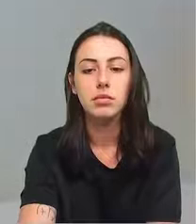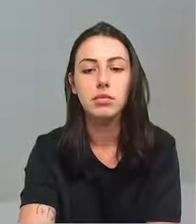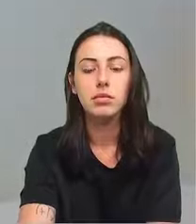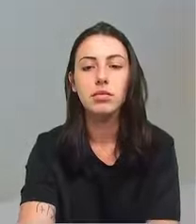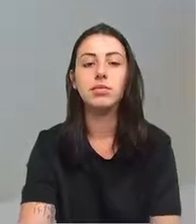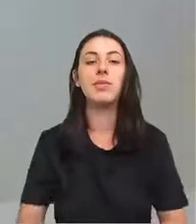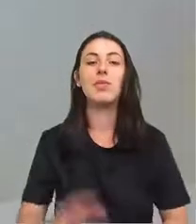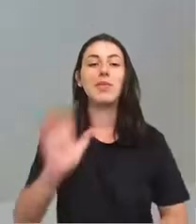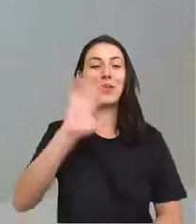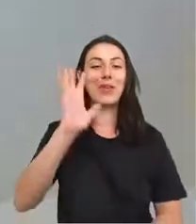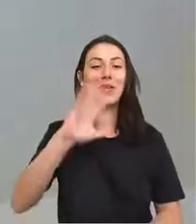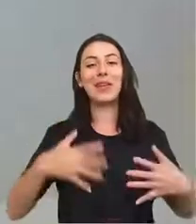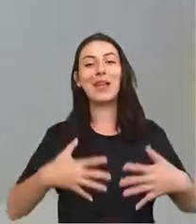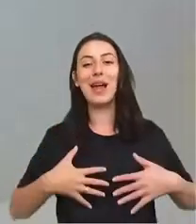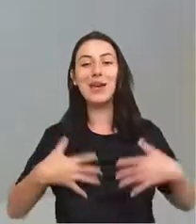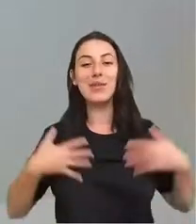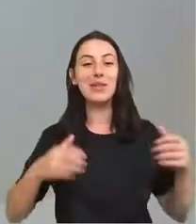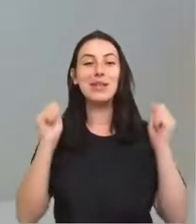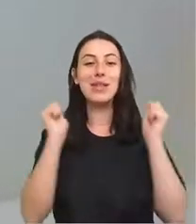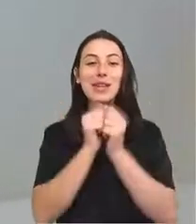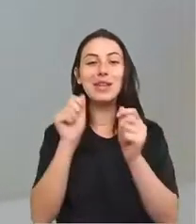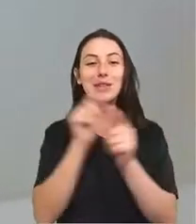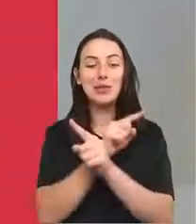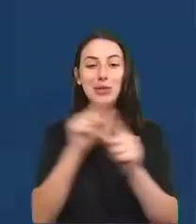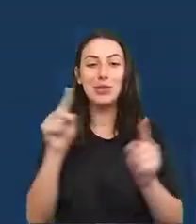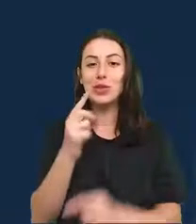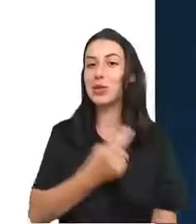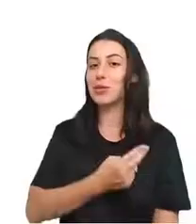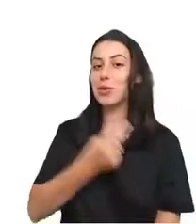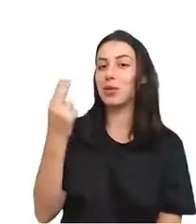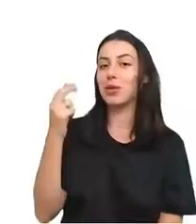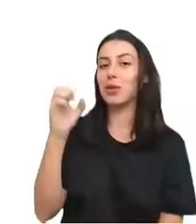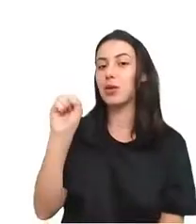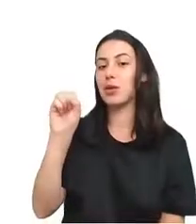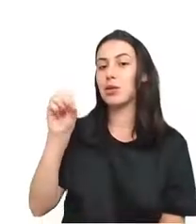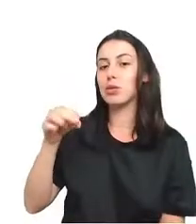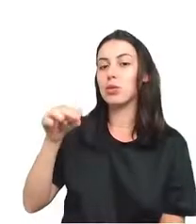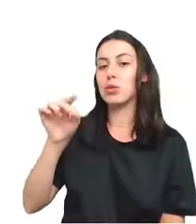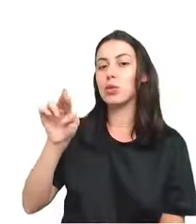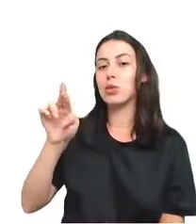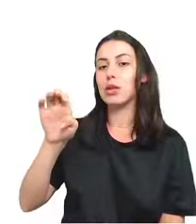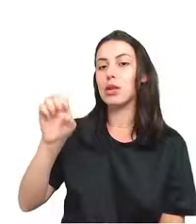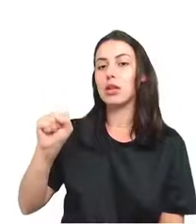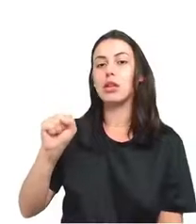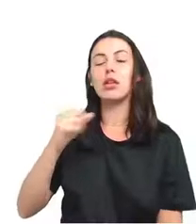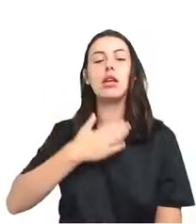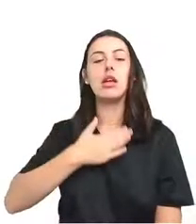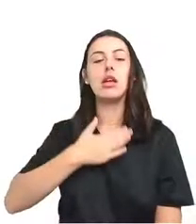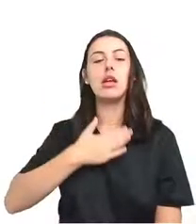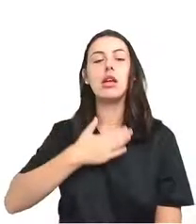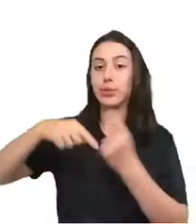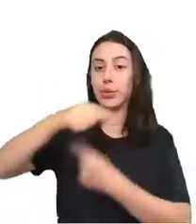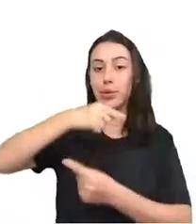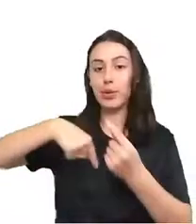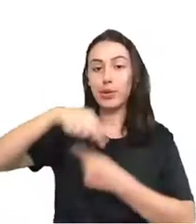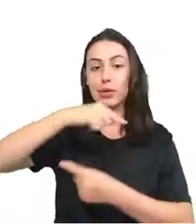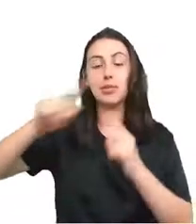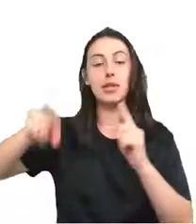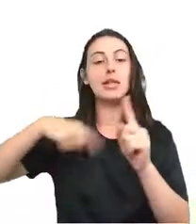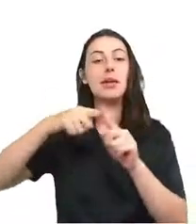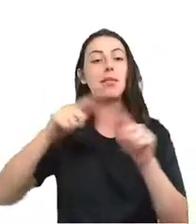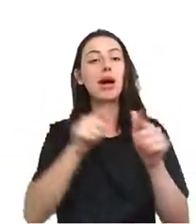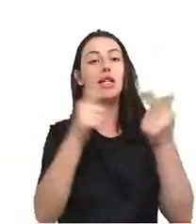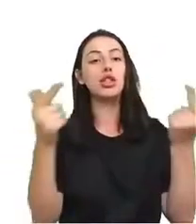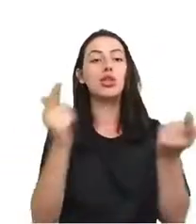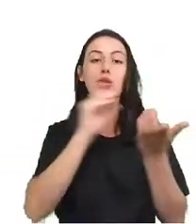É um prazer estar aqui. Meu nome é Sandra Sostad, eu sou economista e jornalista de dados. Hoje eu vou falar sobre